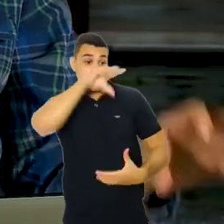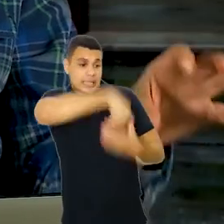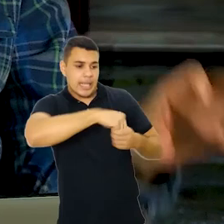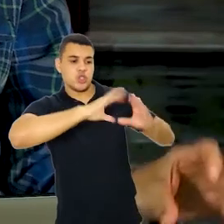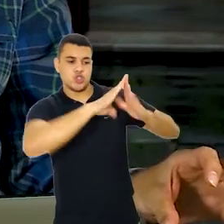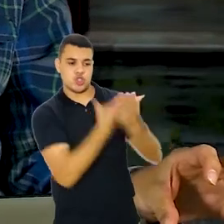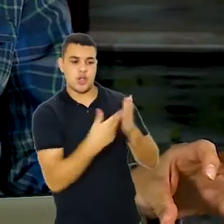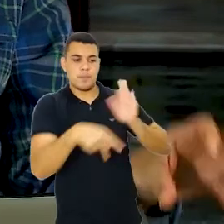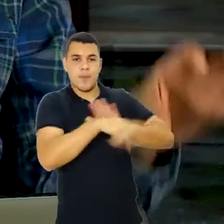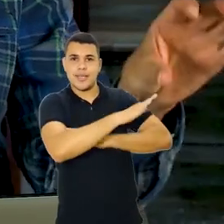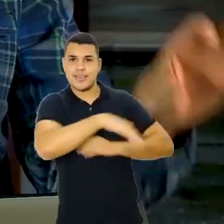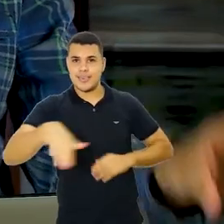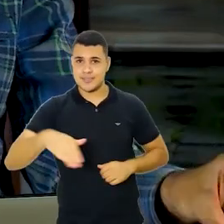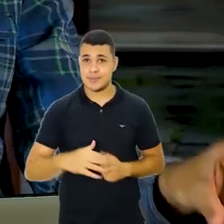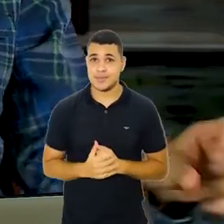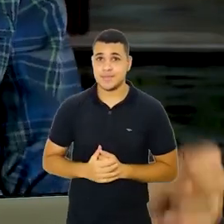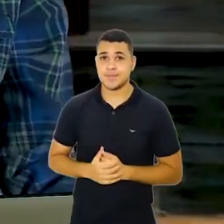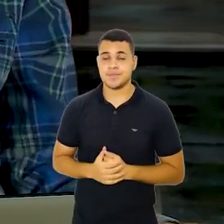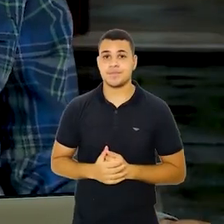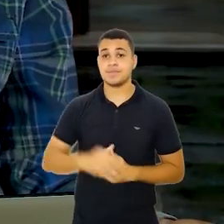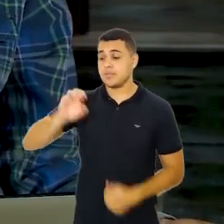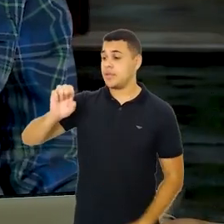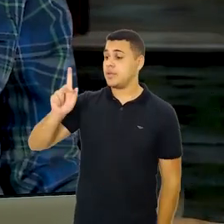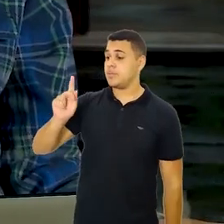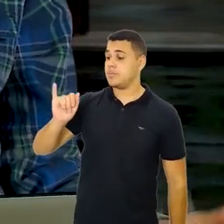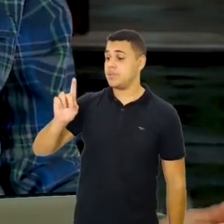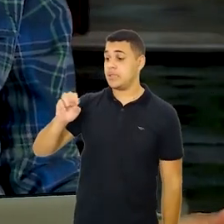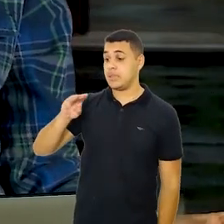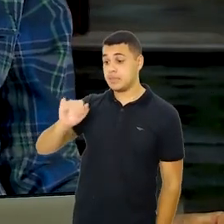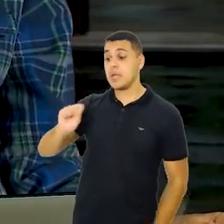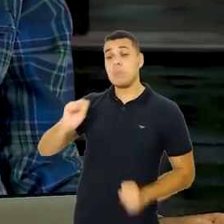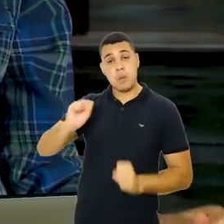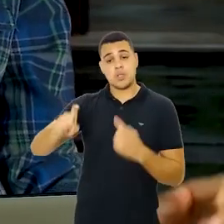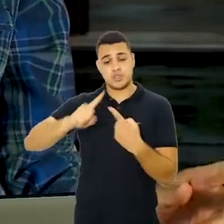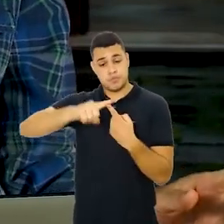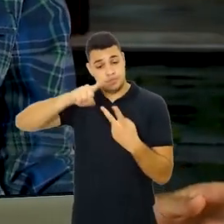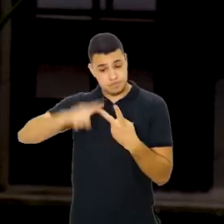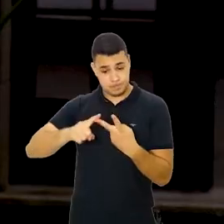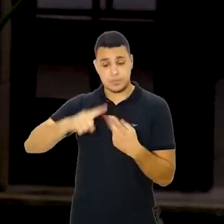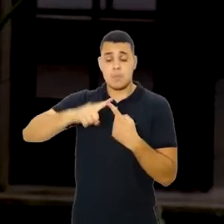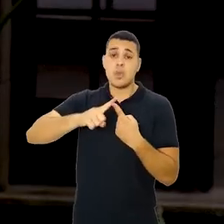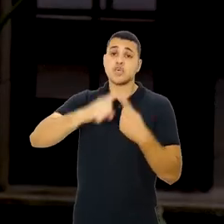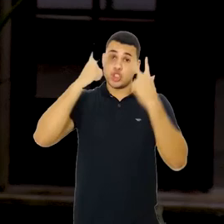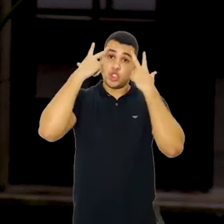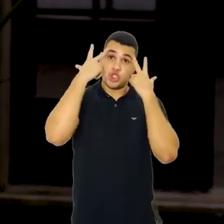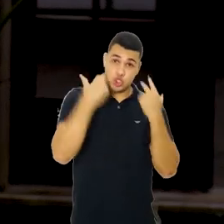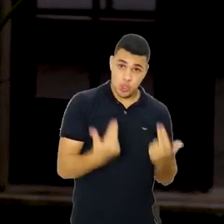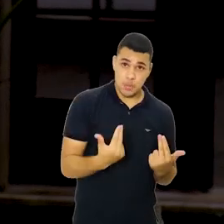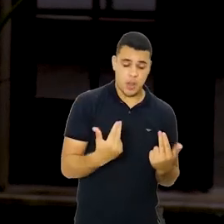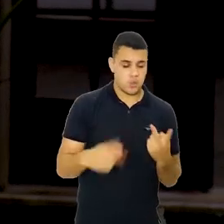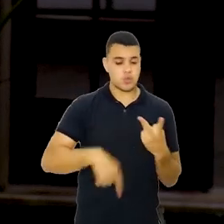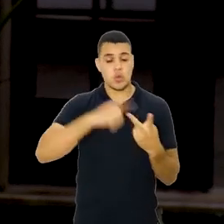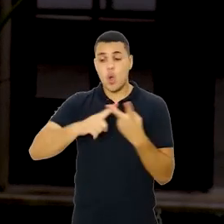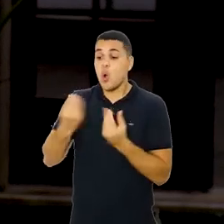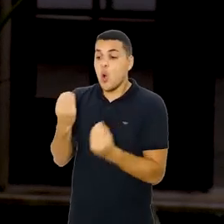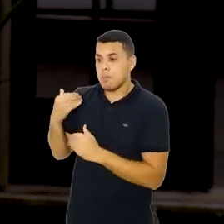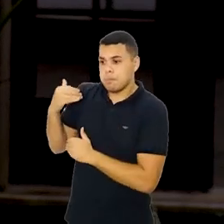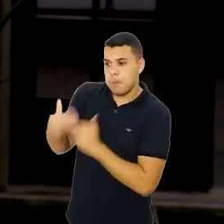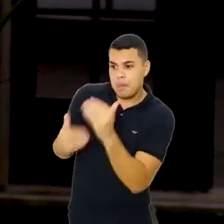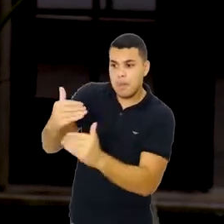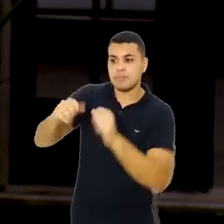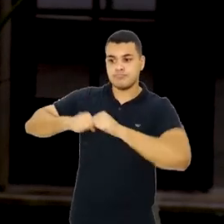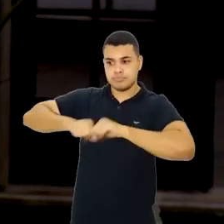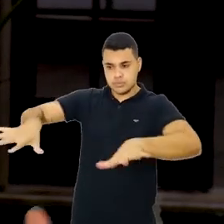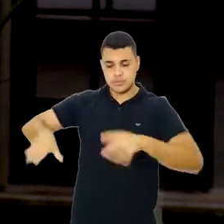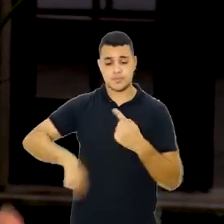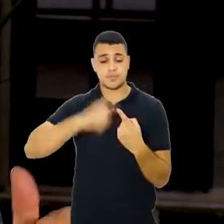intoxicação alimentar naquela determinada creche. A epidemia pode ser de duas formas, pode ser por fonte